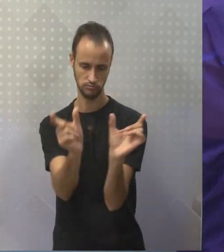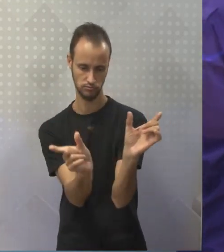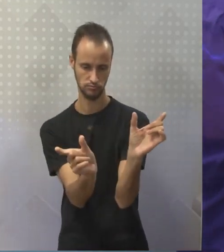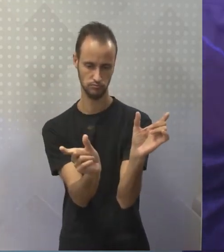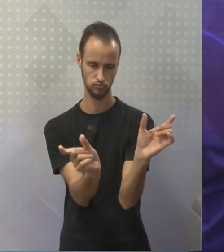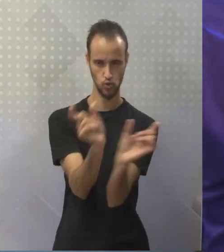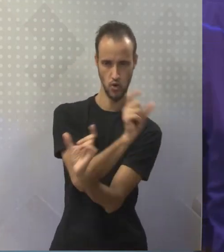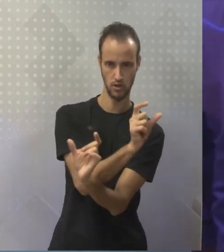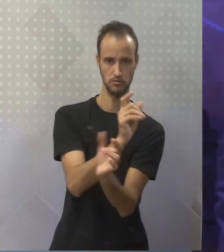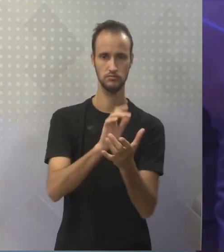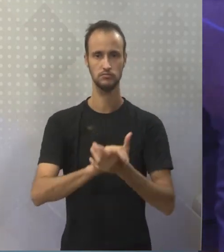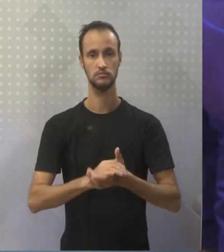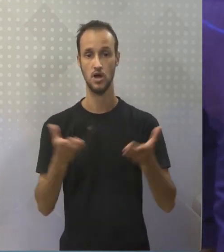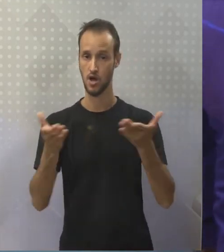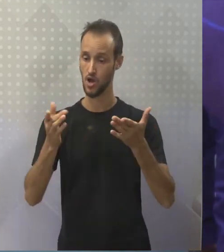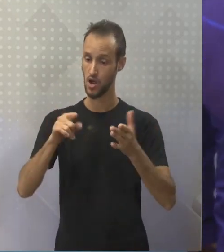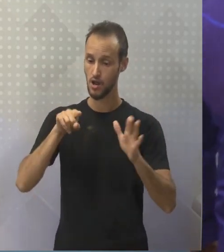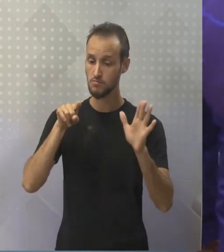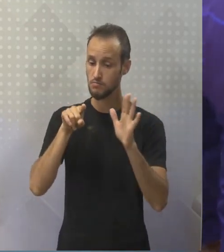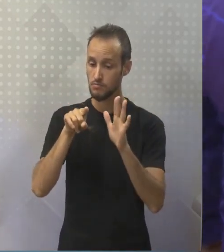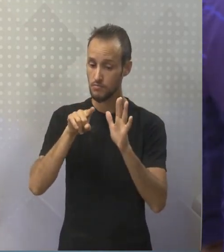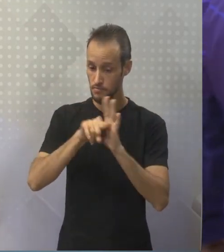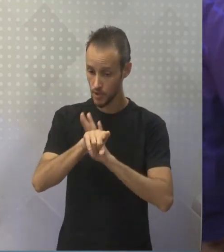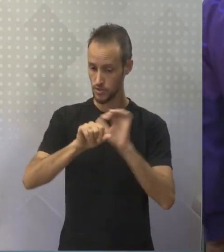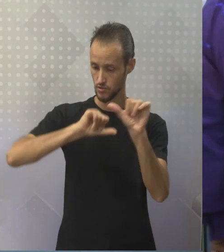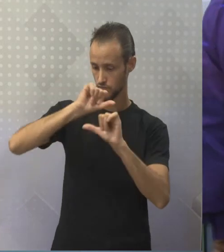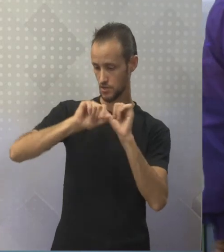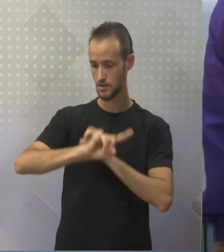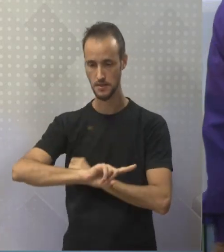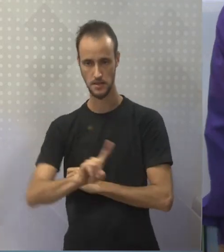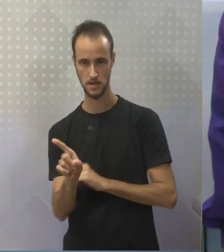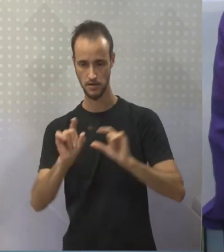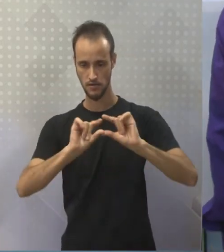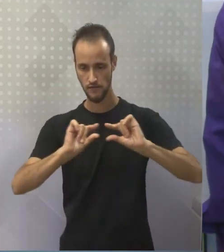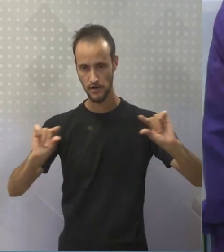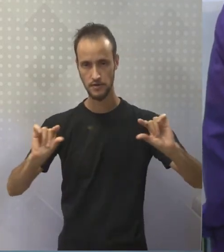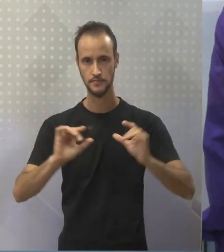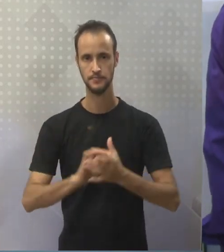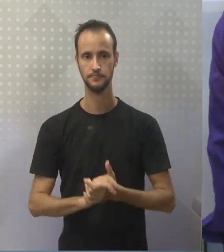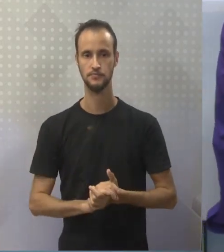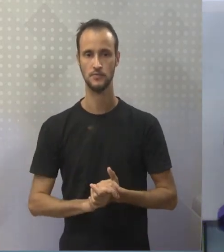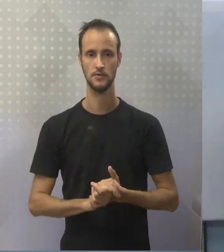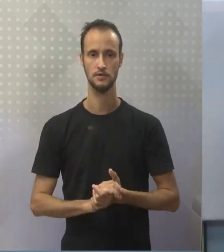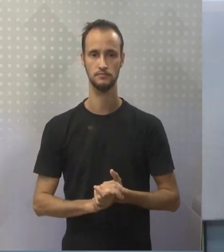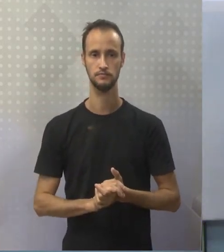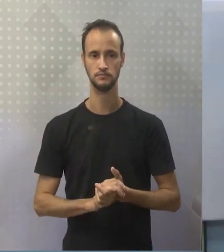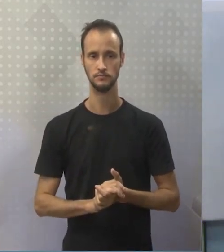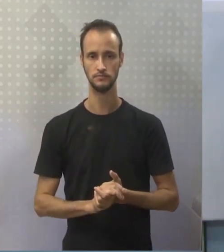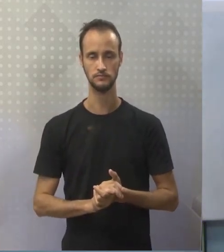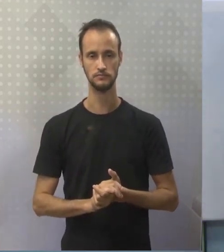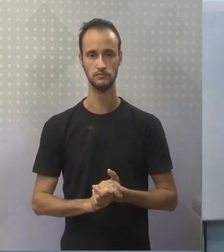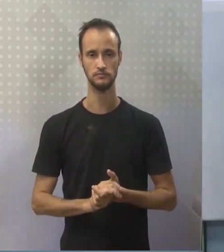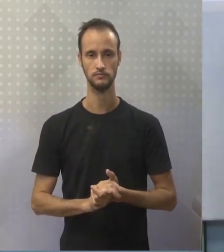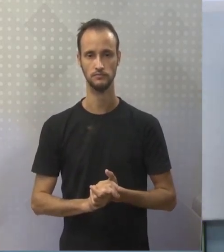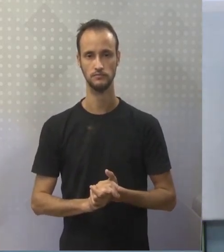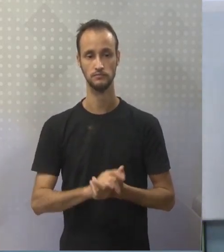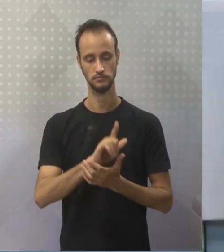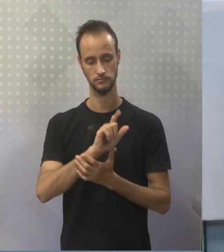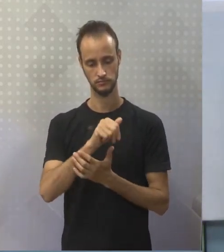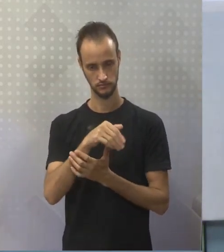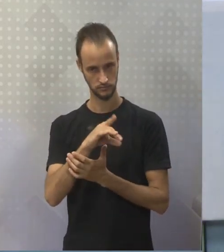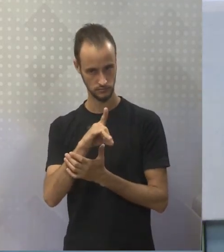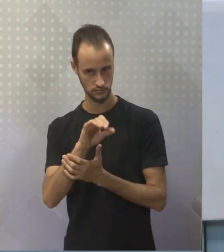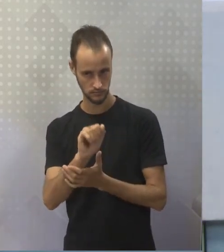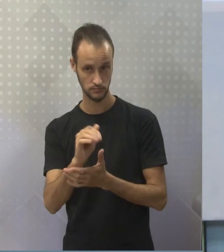interrogativa. Negando. Linda eu vou usar hasn't, certo? Para vocês se acostumarem. Linda hasn't